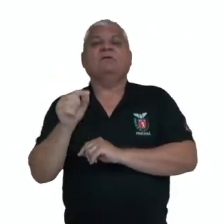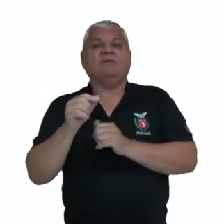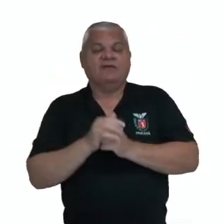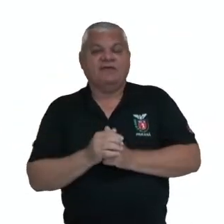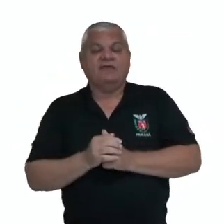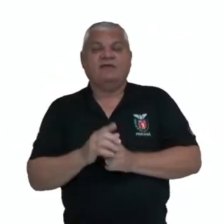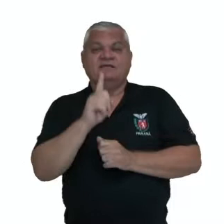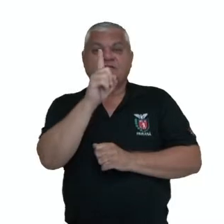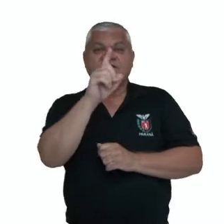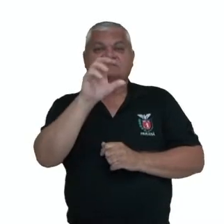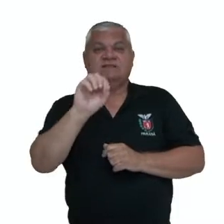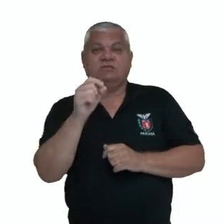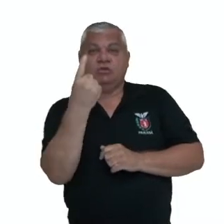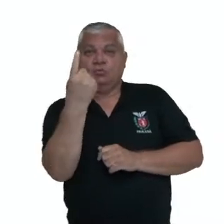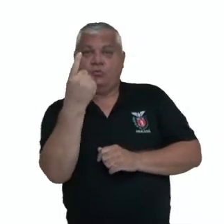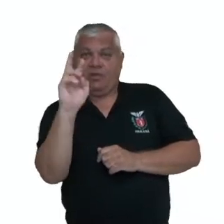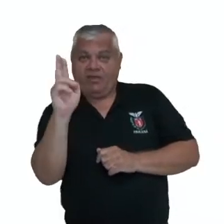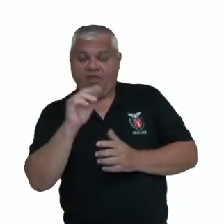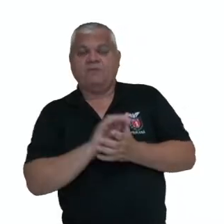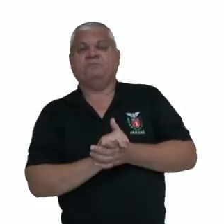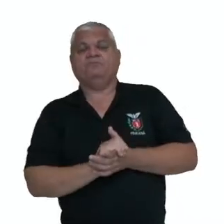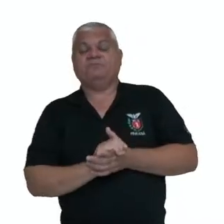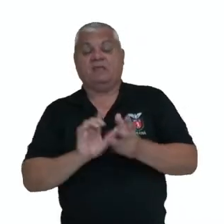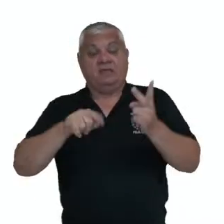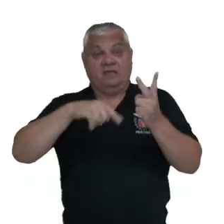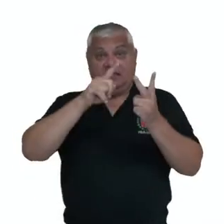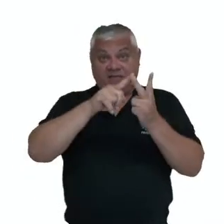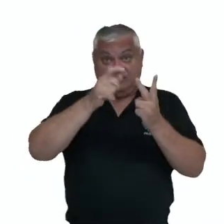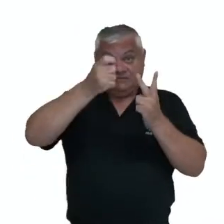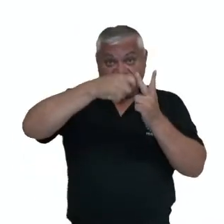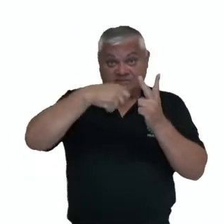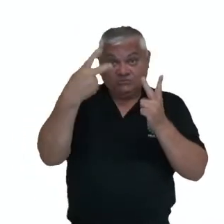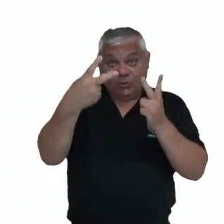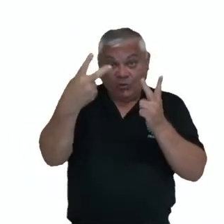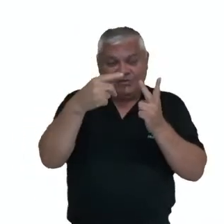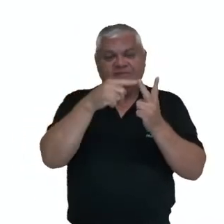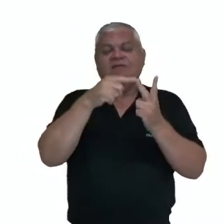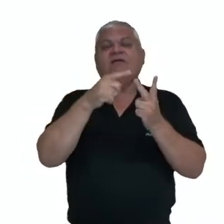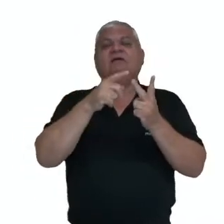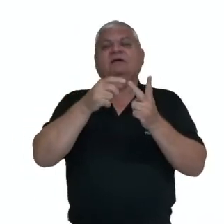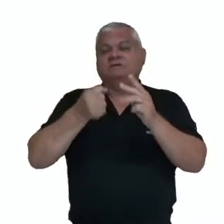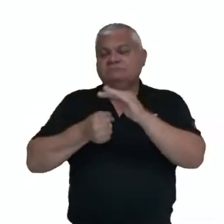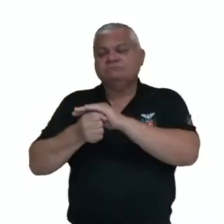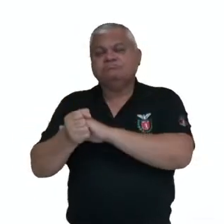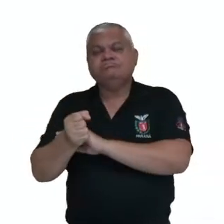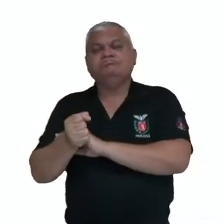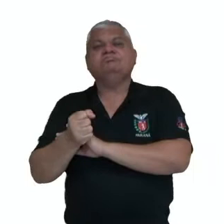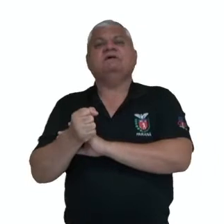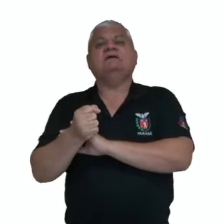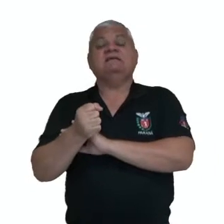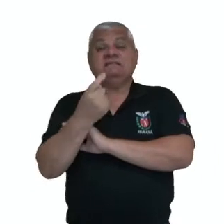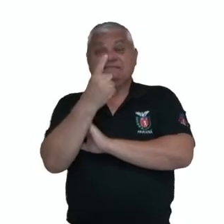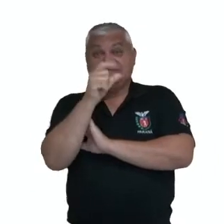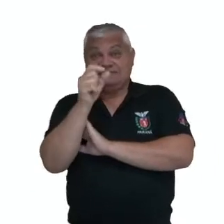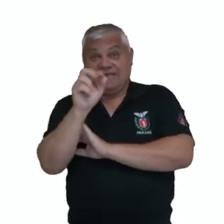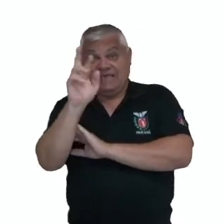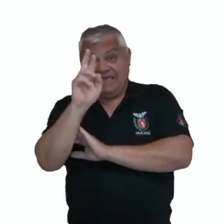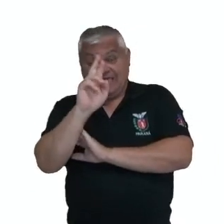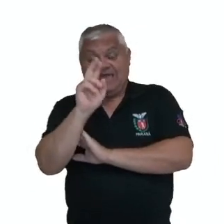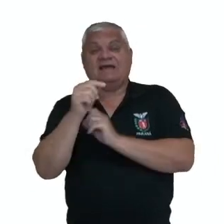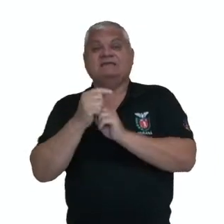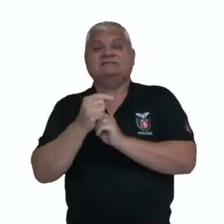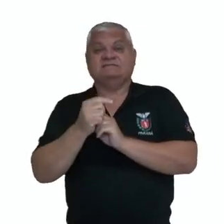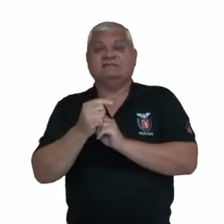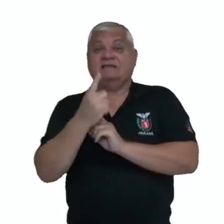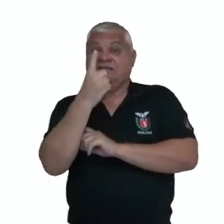101 reais. No próximo mês ela vai ter o quê? Os 100 reais,